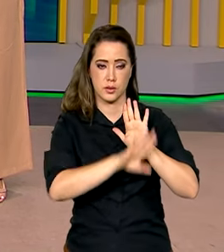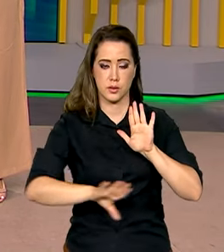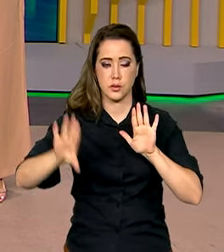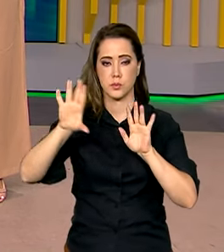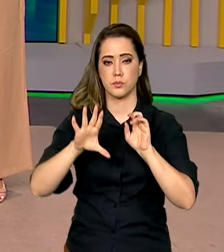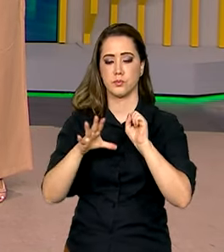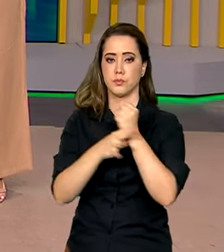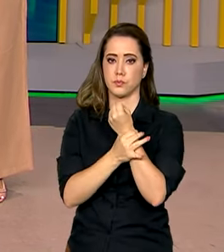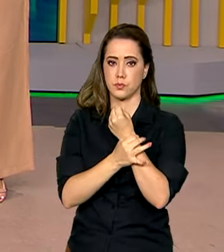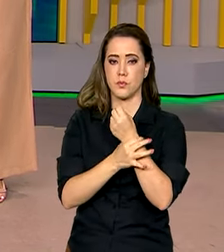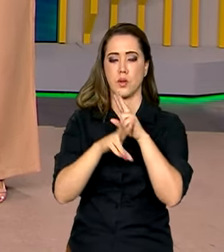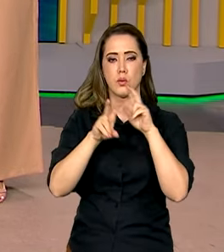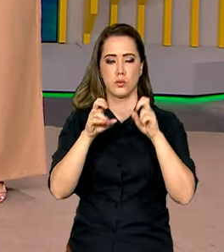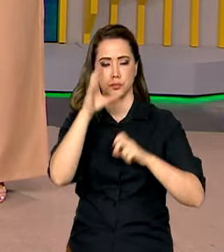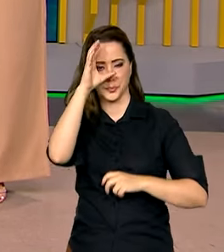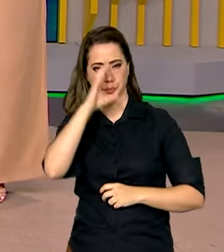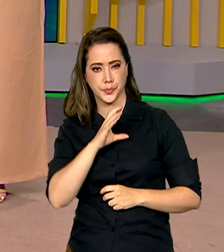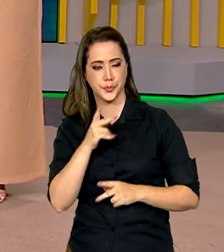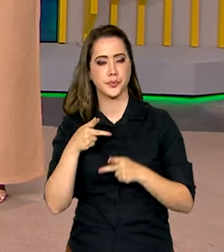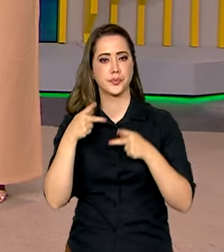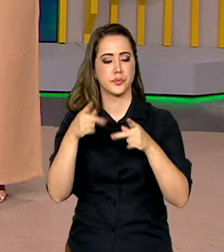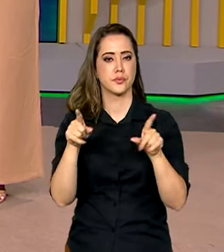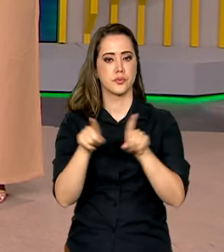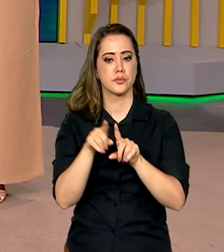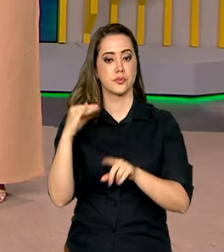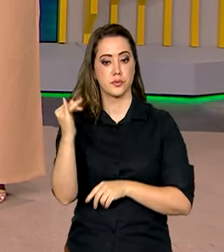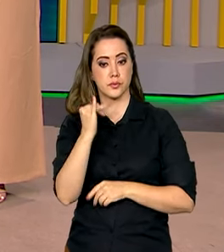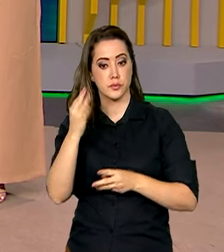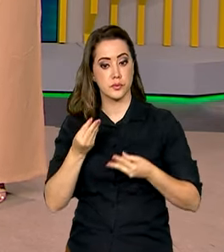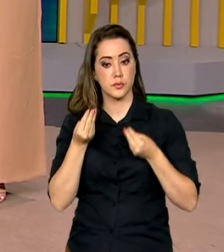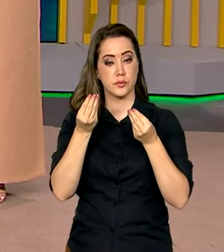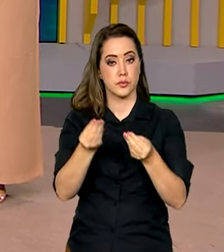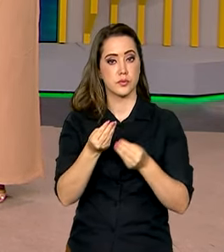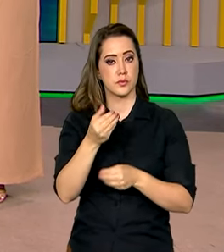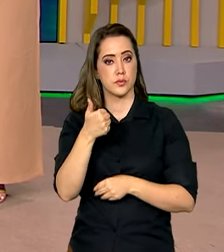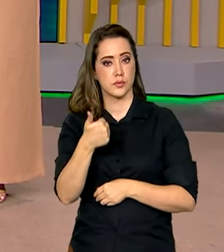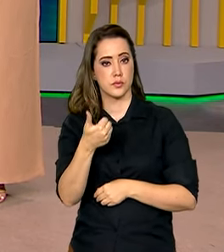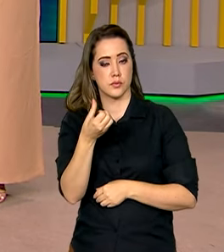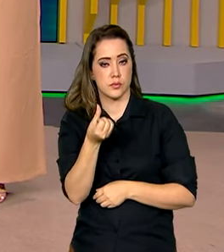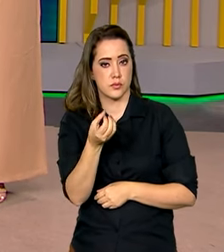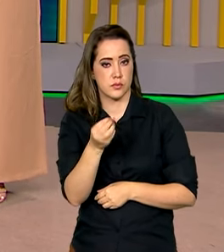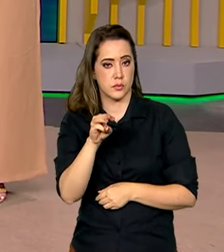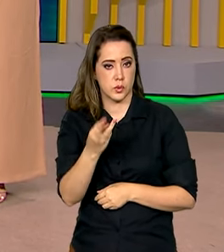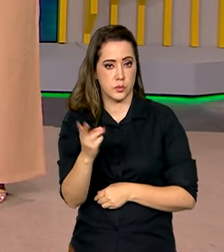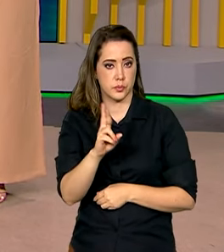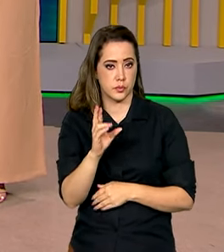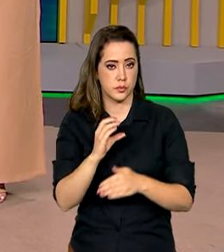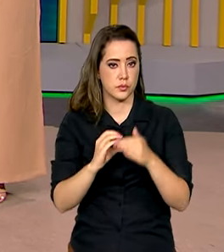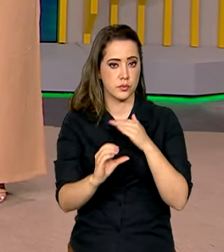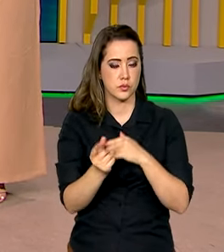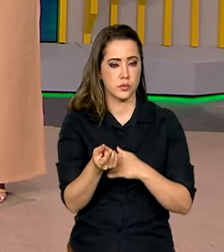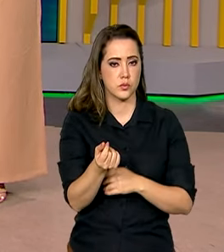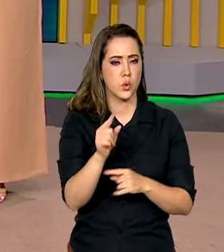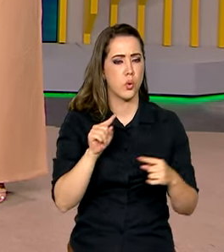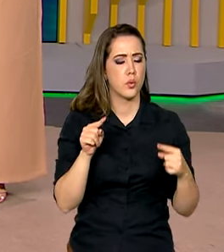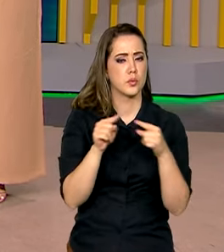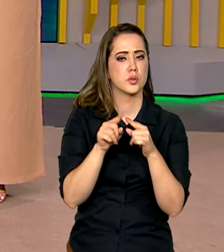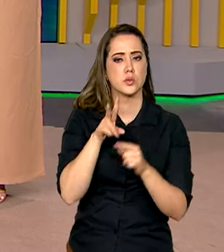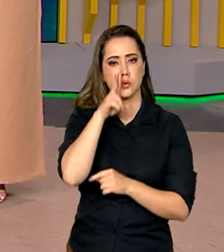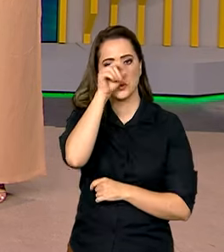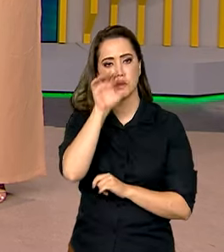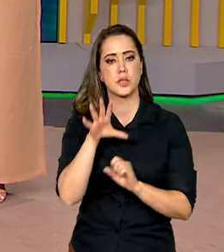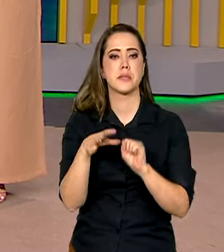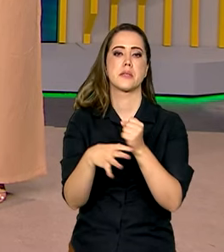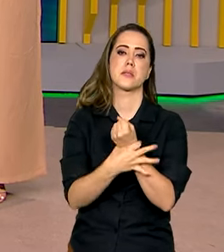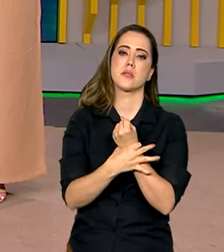Pública com Cidadania. A visita também serviu para a entrega de 160 milhões de reais, com a meta de fortalecer